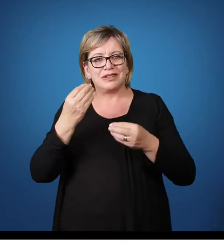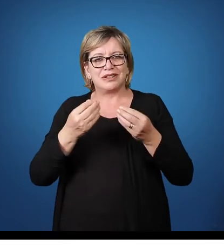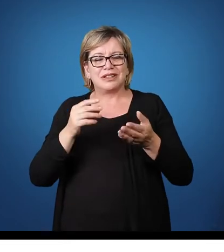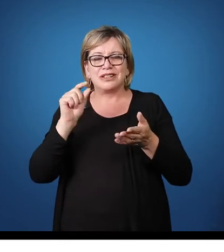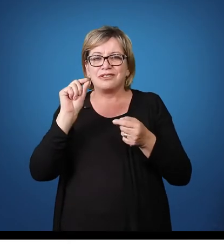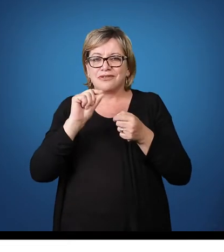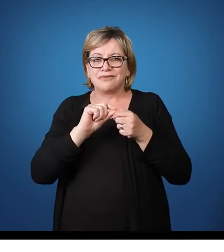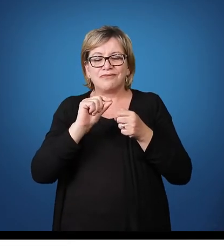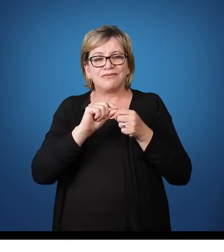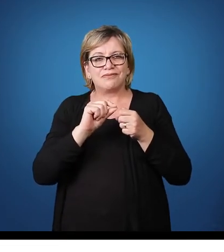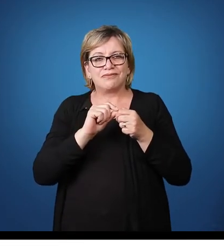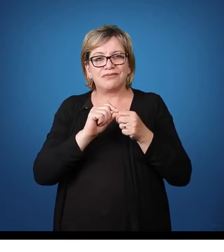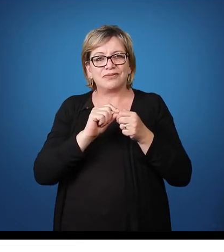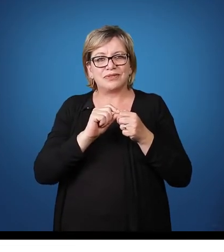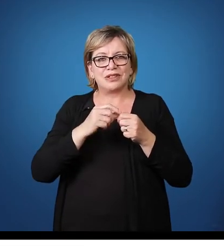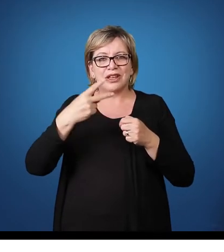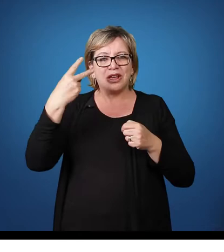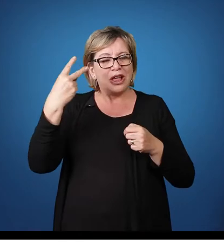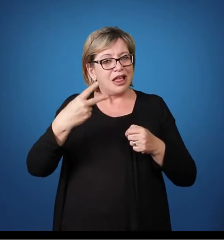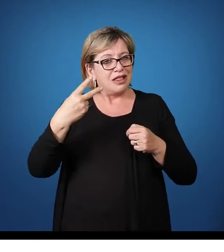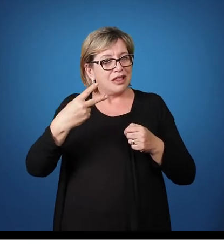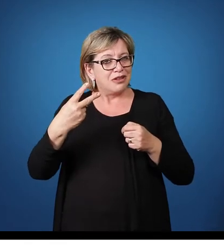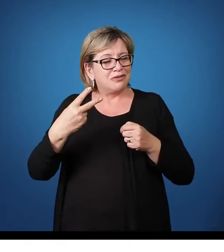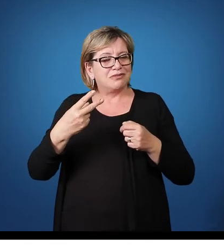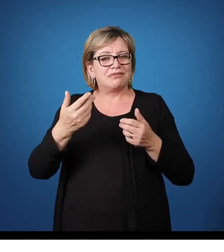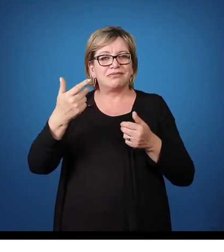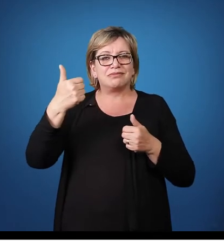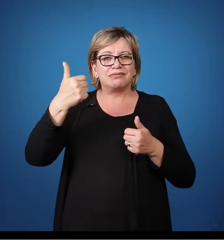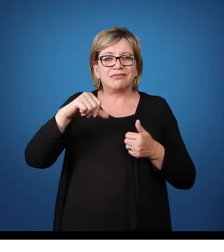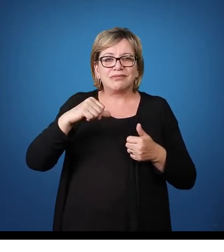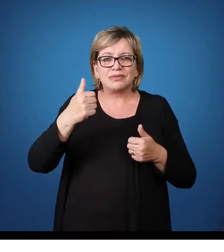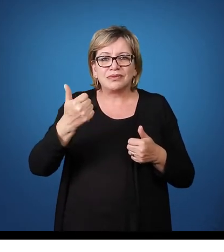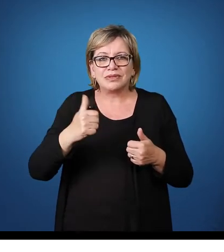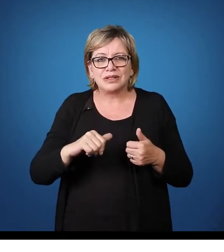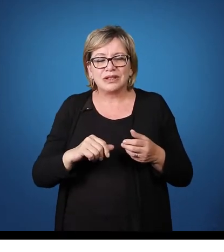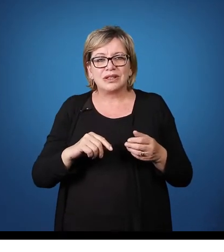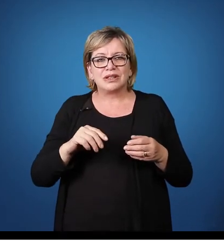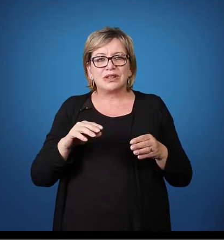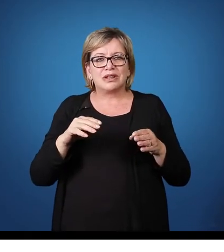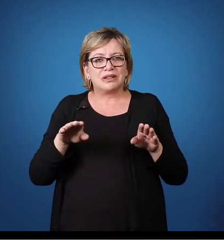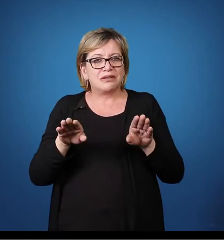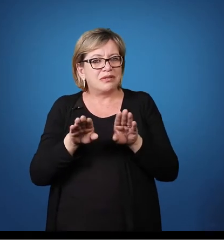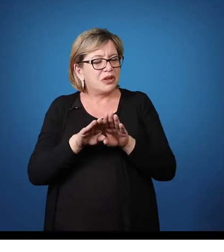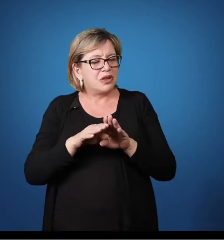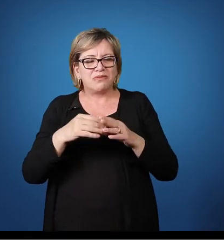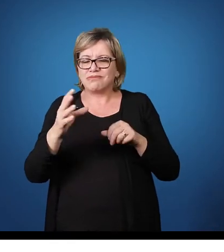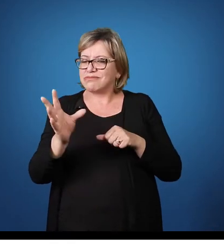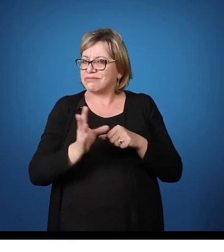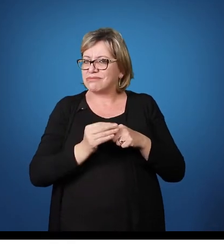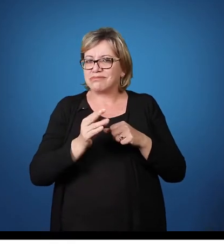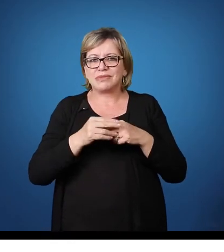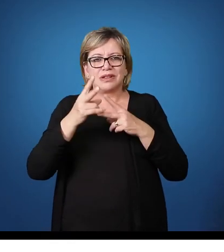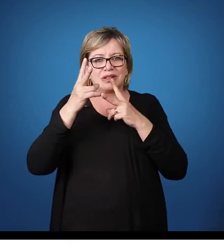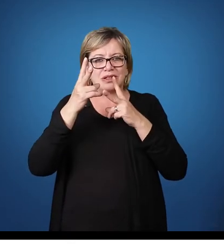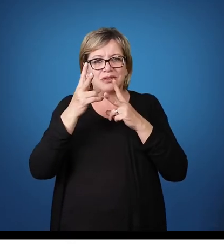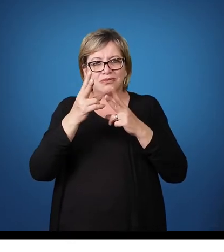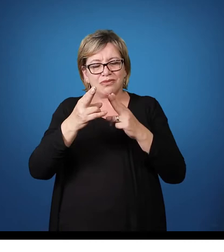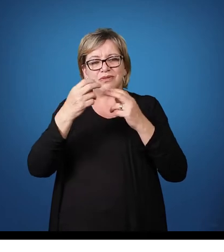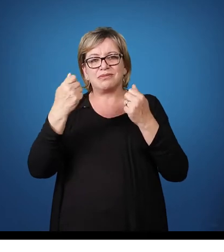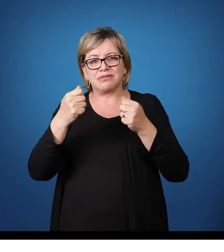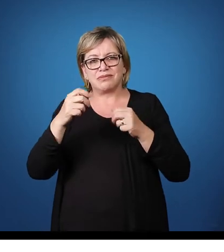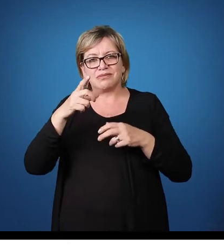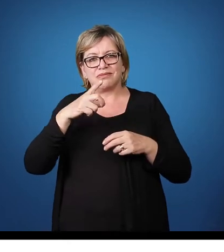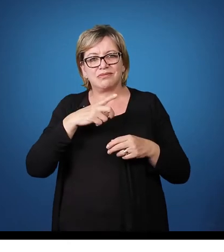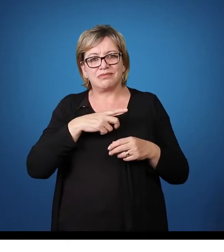realização da segunda avaliação com os mesmos conhecimentos que eles devem